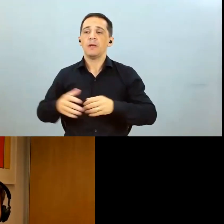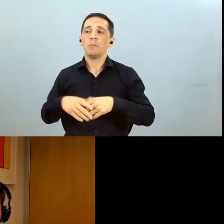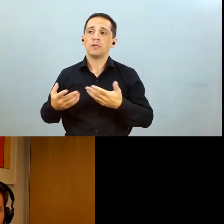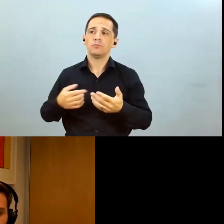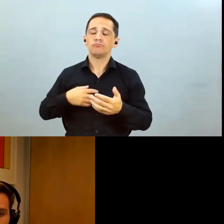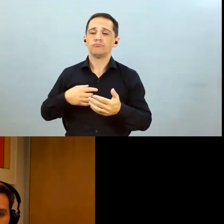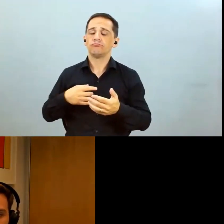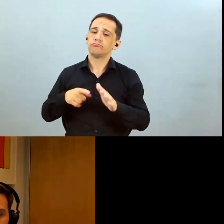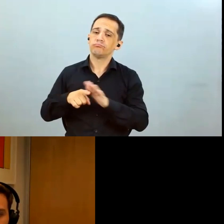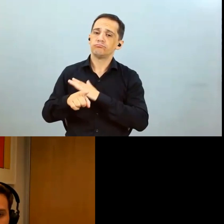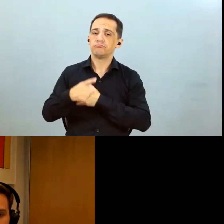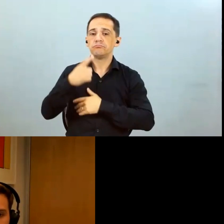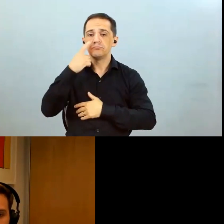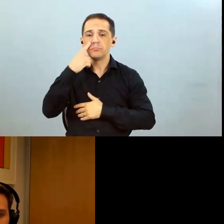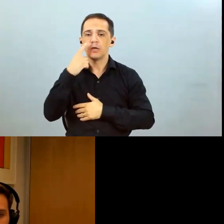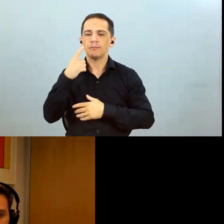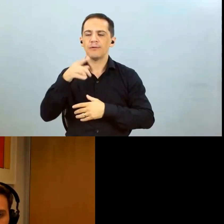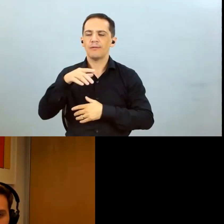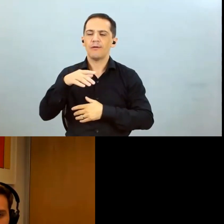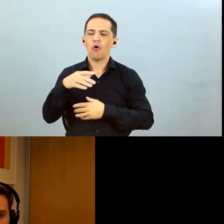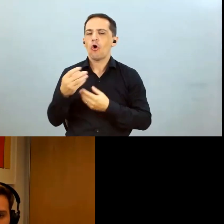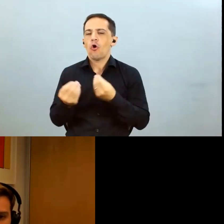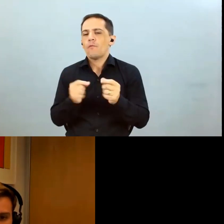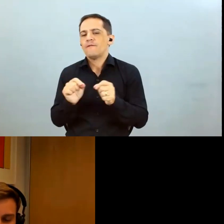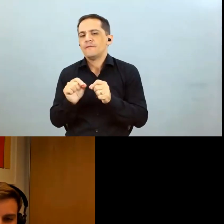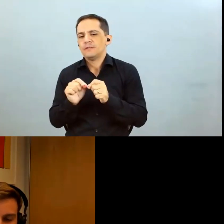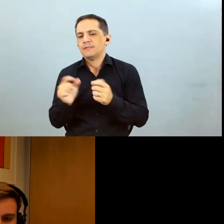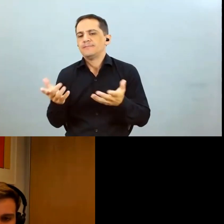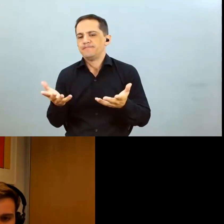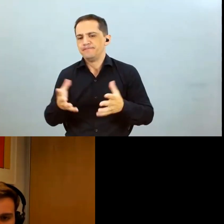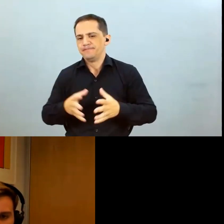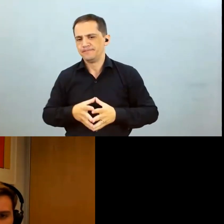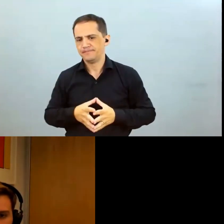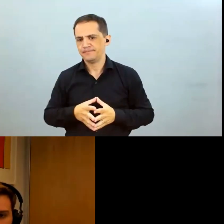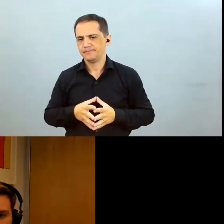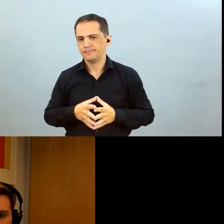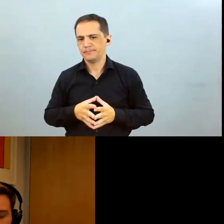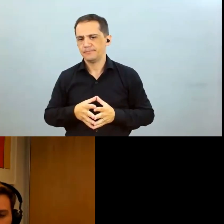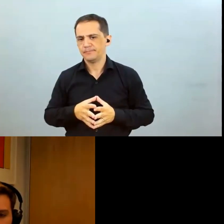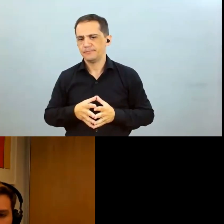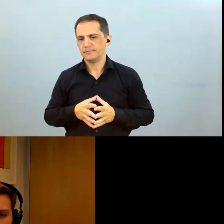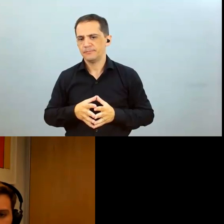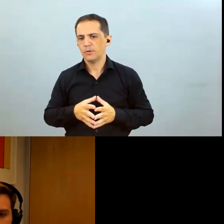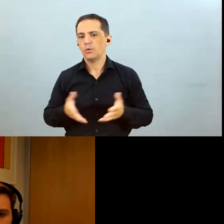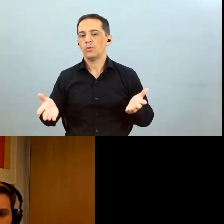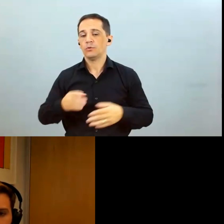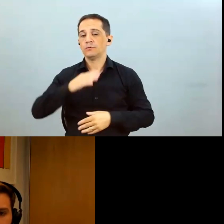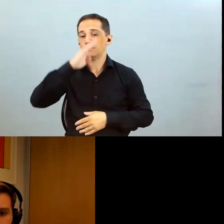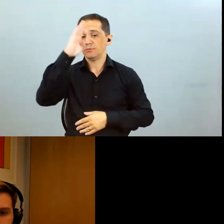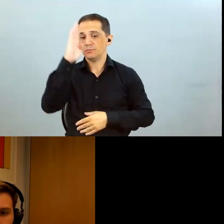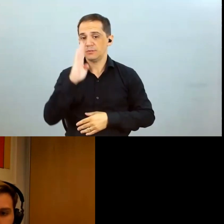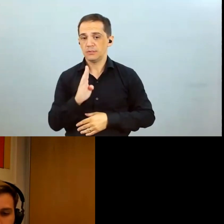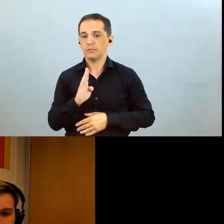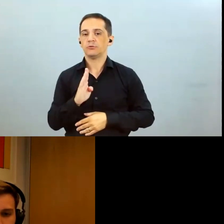a questão logística a gente está vendo descontos bastante bastante altos no Brasil por conta da questão logística